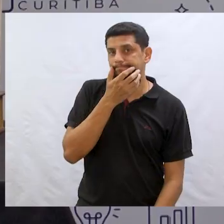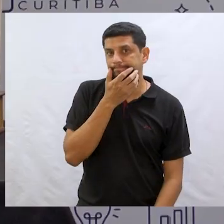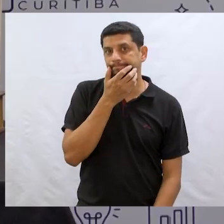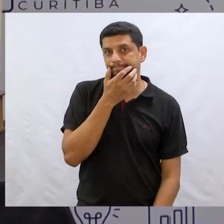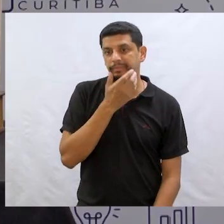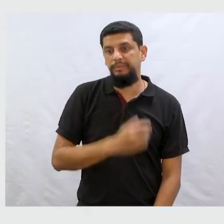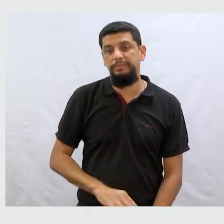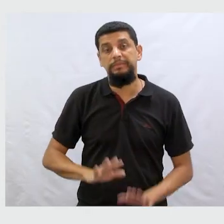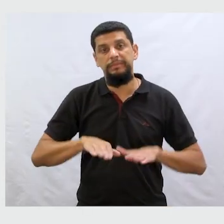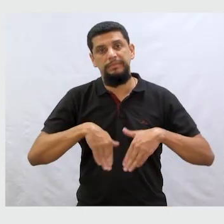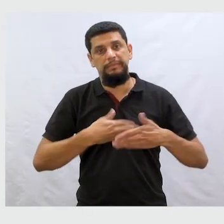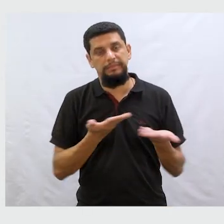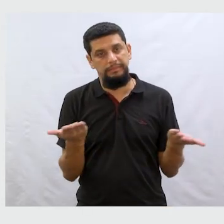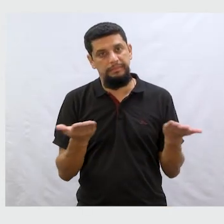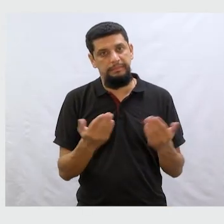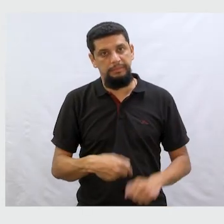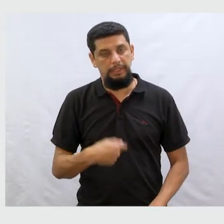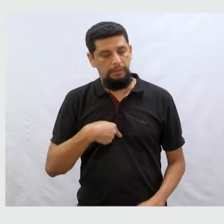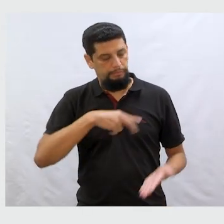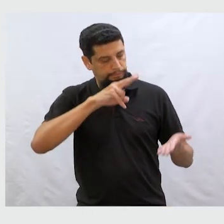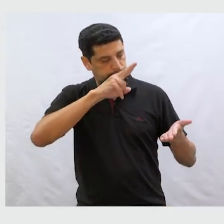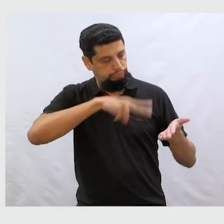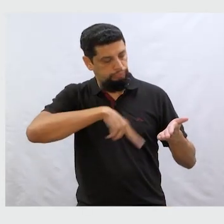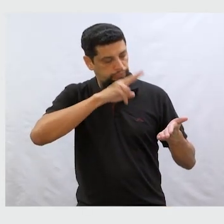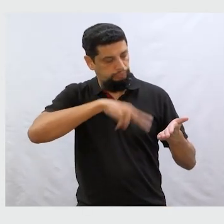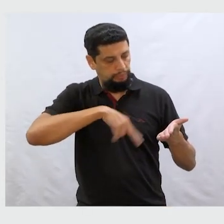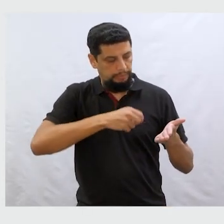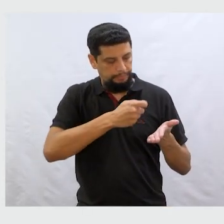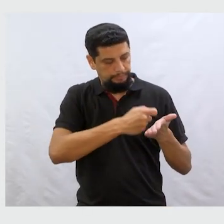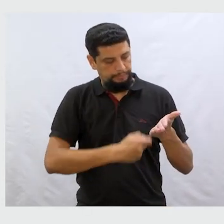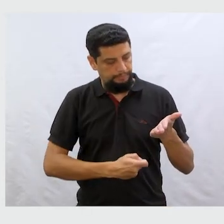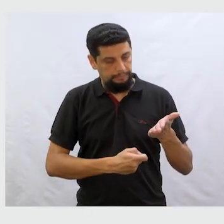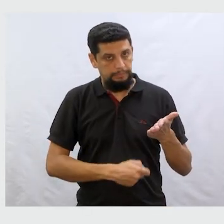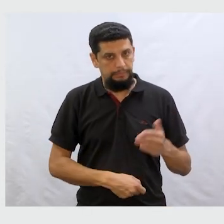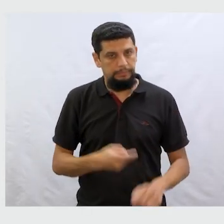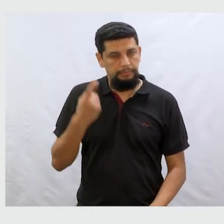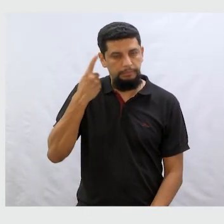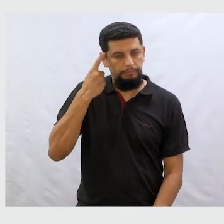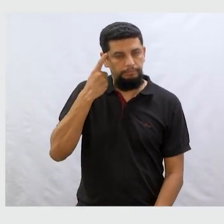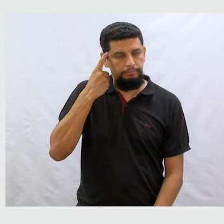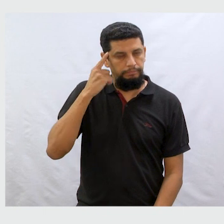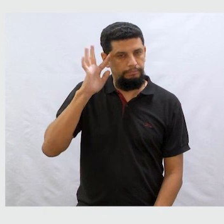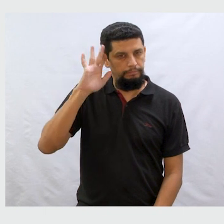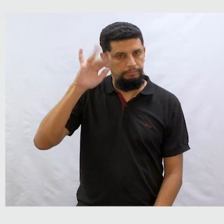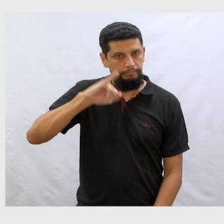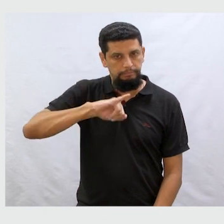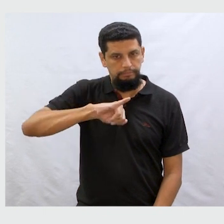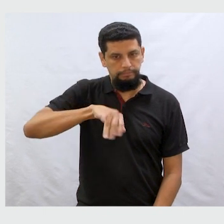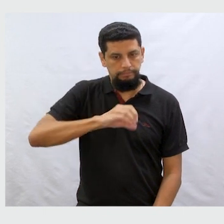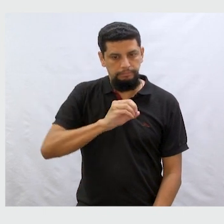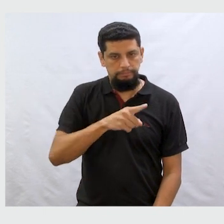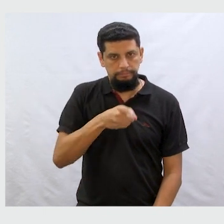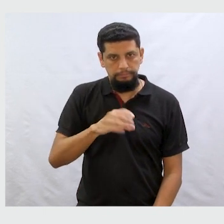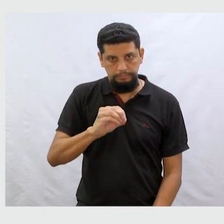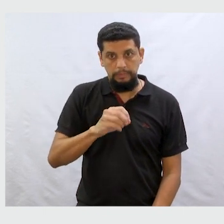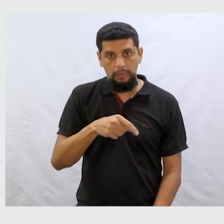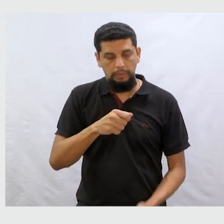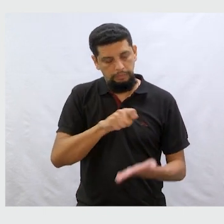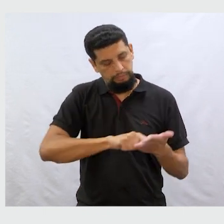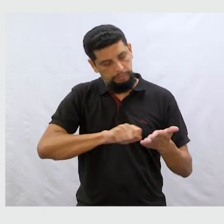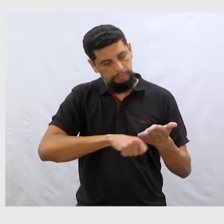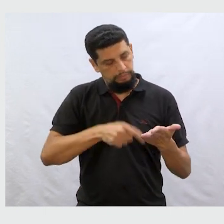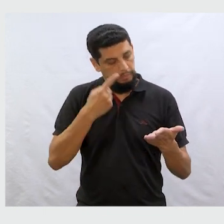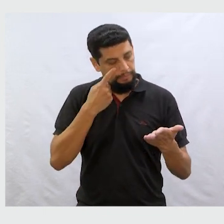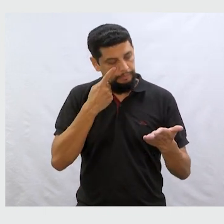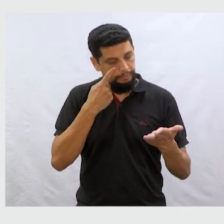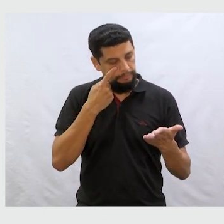pessoal! Então, vou ler essa parte do diário. Imaginem o João escrevendo, tá bom? Olha o que ele escreveu